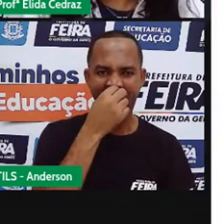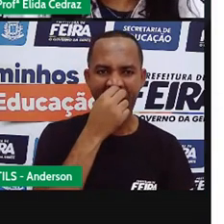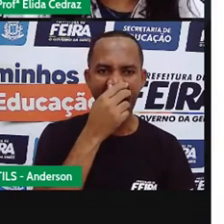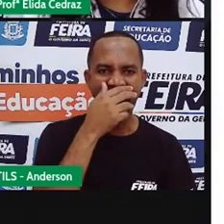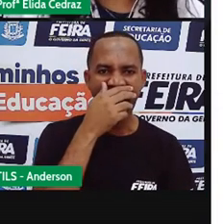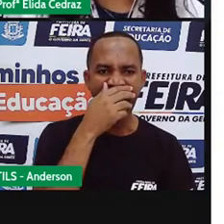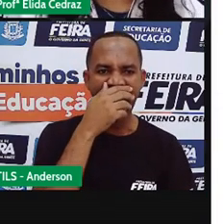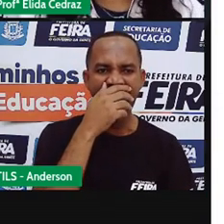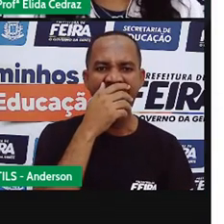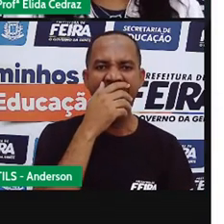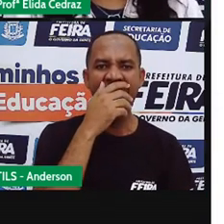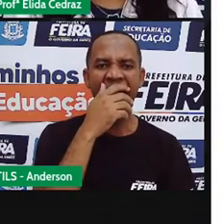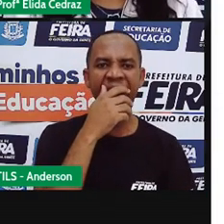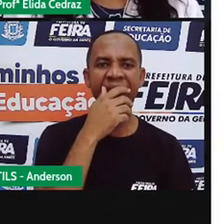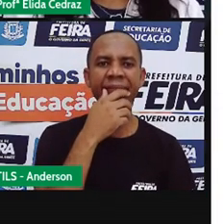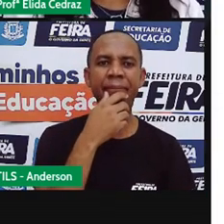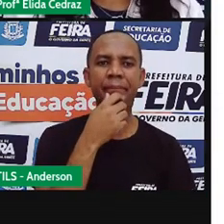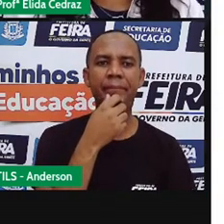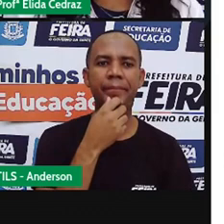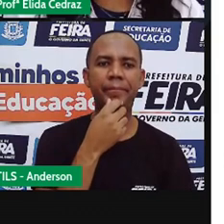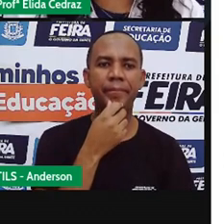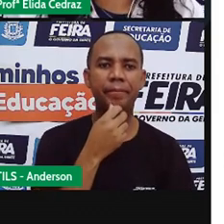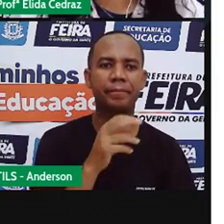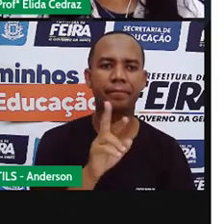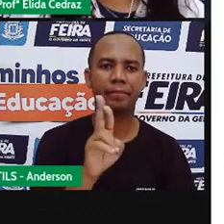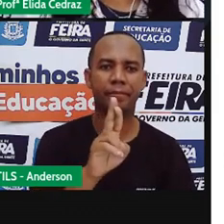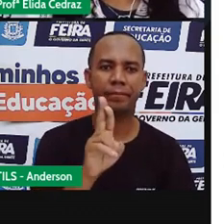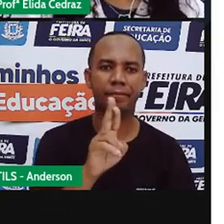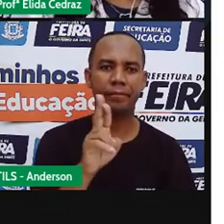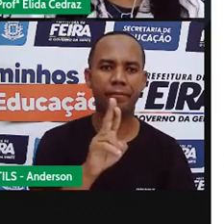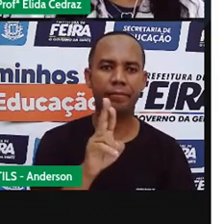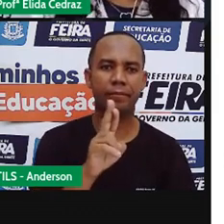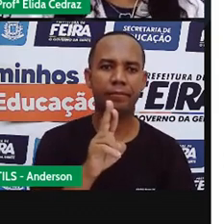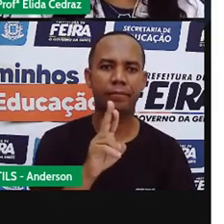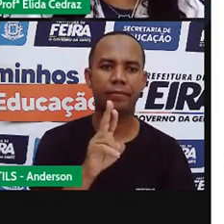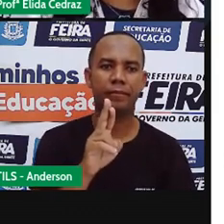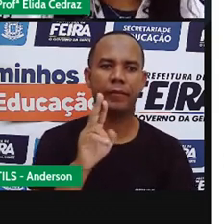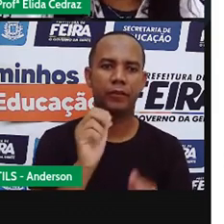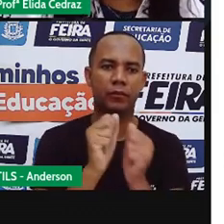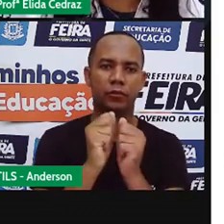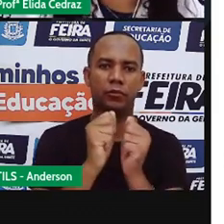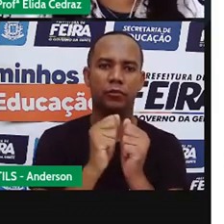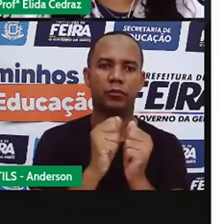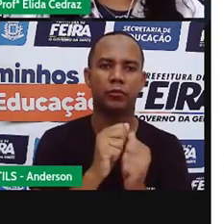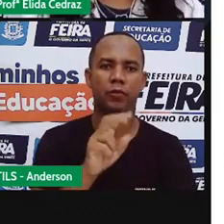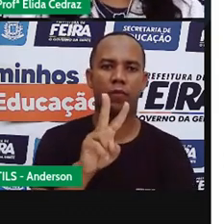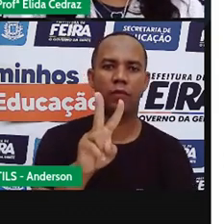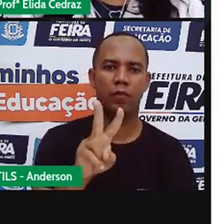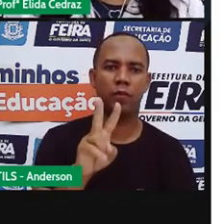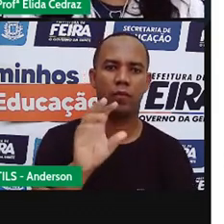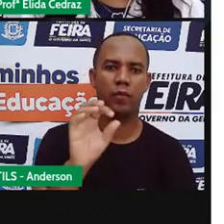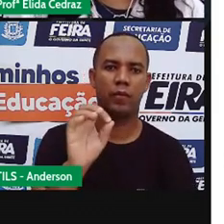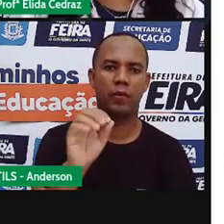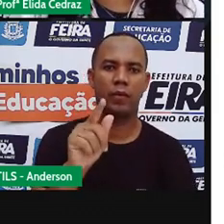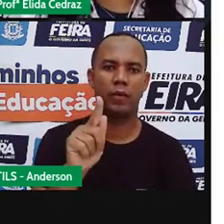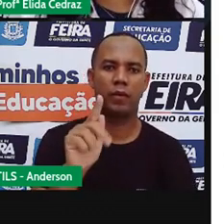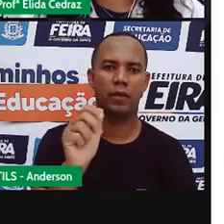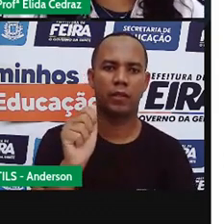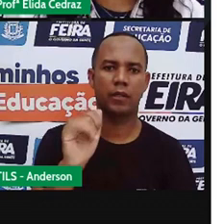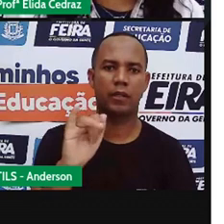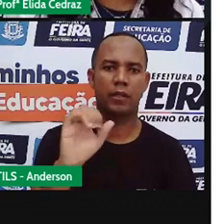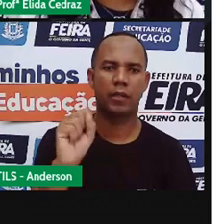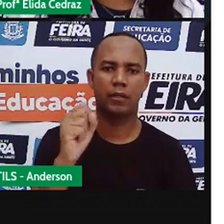O R entre vogais com um som forte nós vamos usar